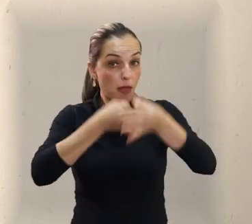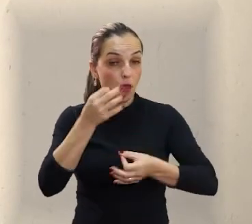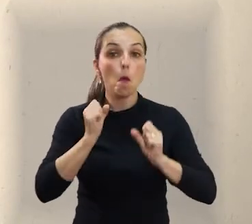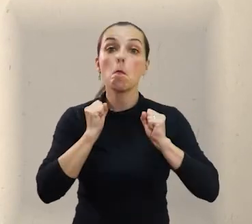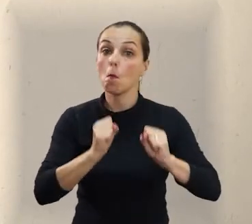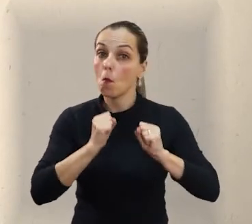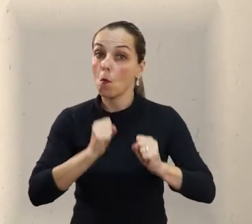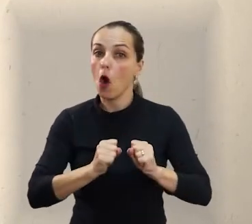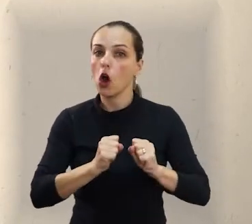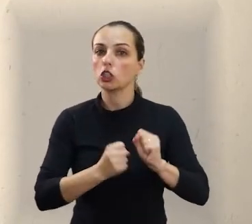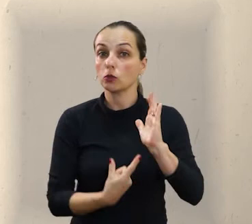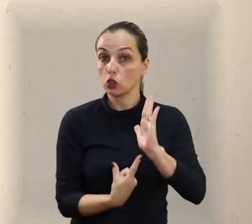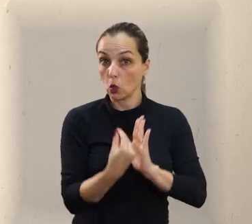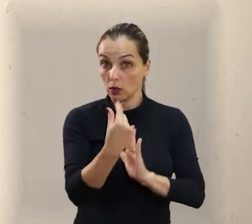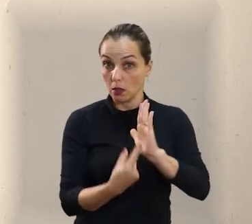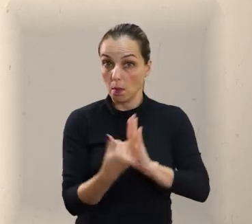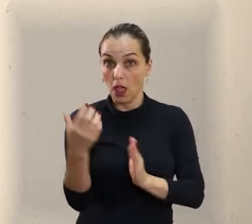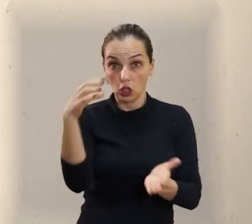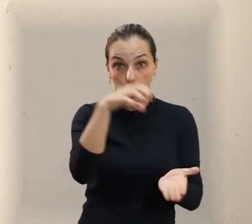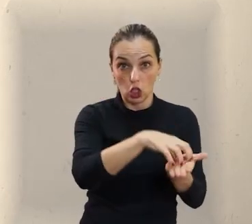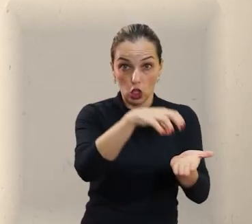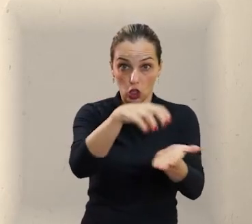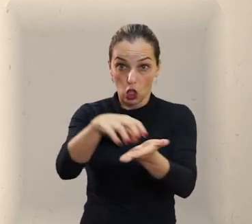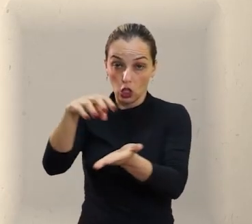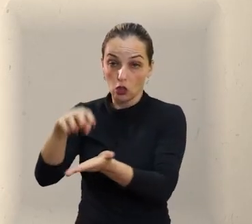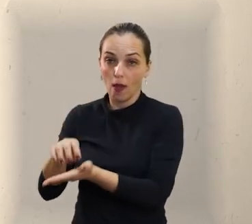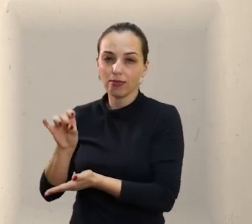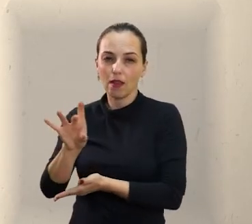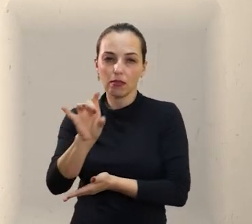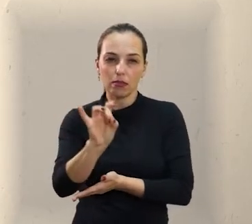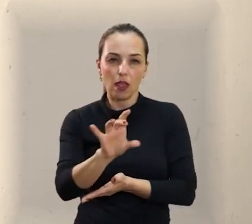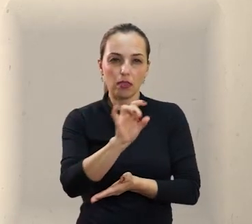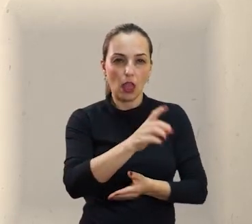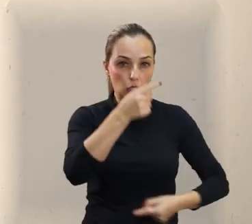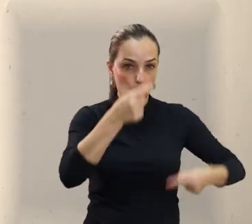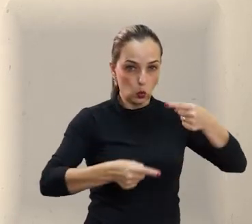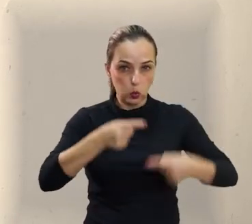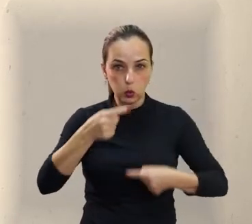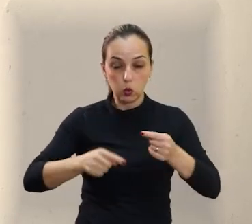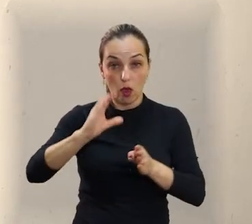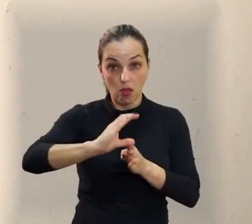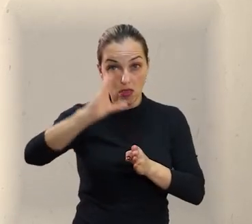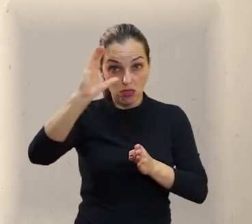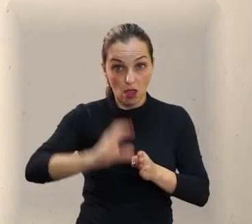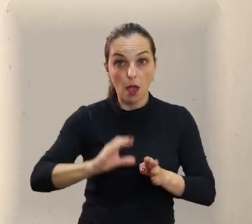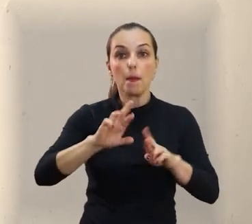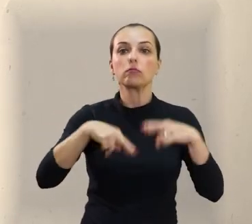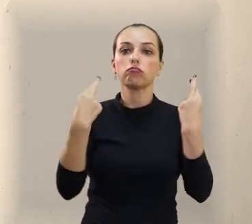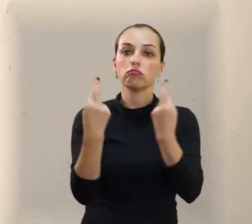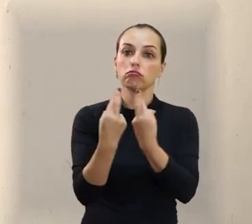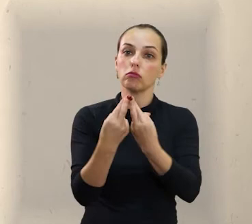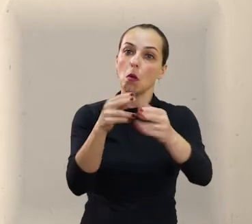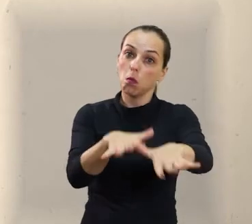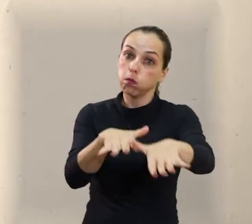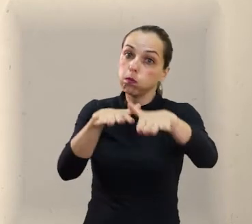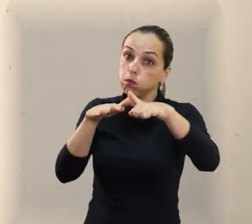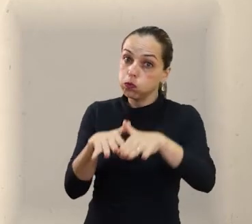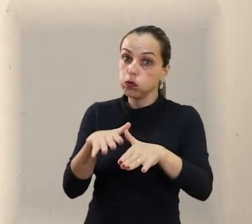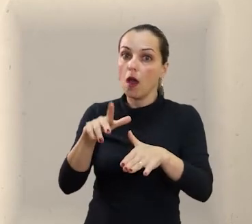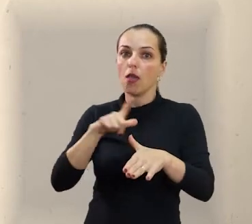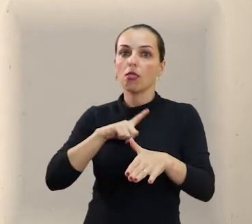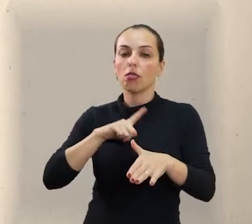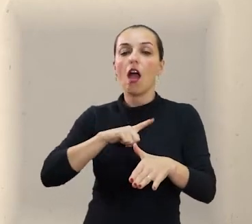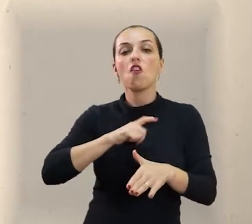Cada peça orçamentária é discutida em ciclo de audiências promovida pela Câmara Municipal com a participação da